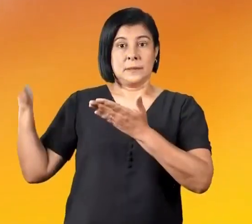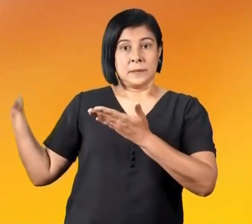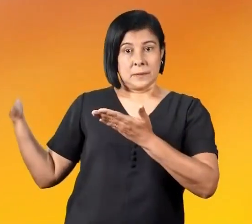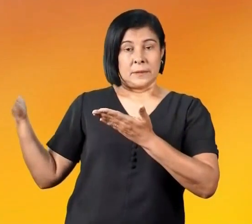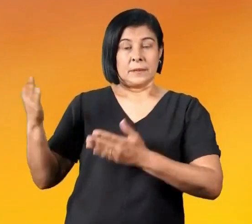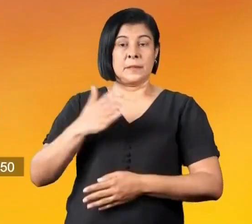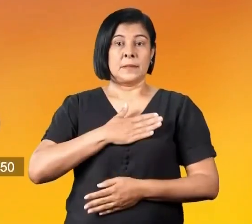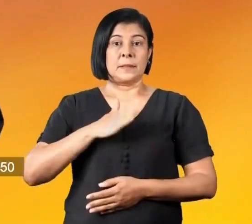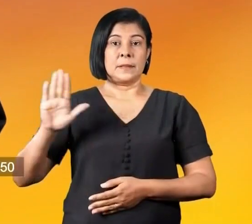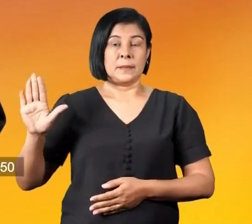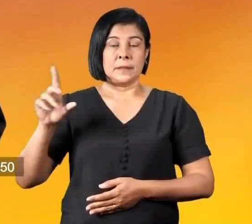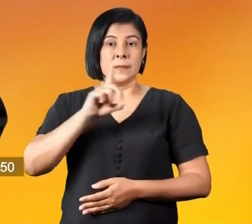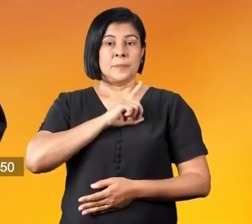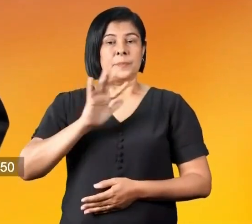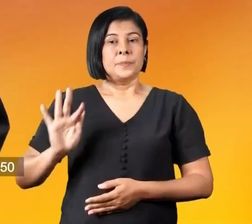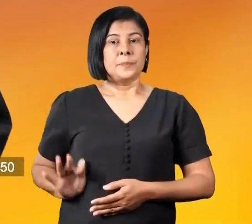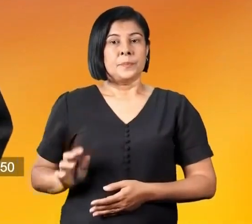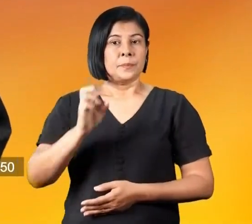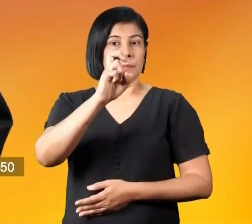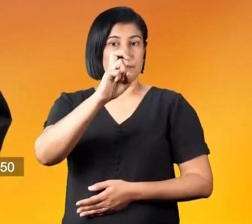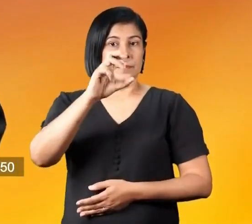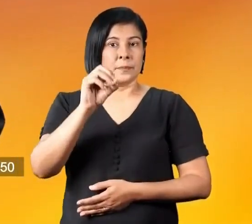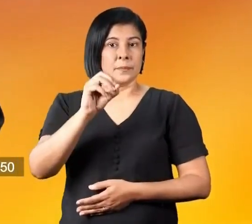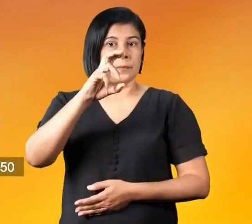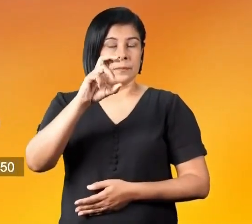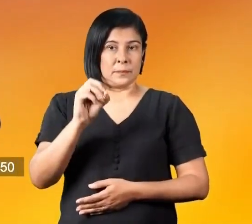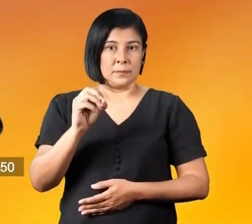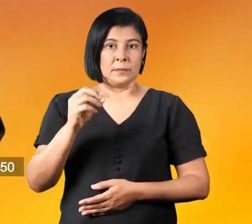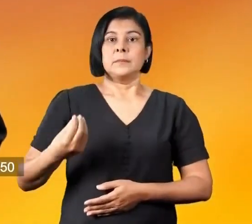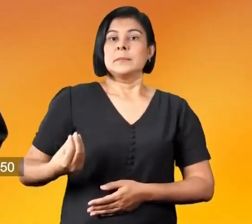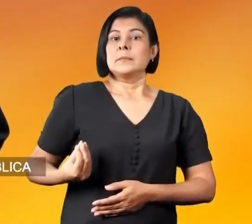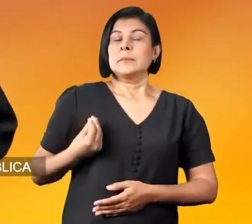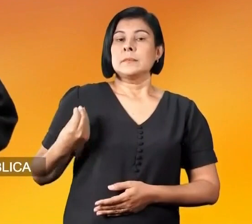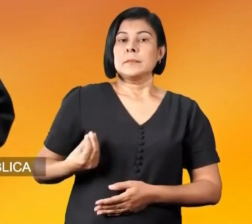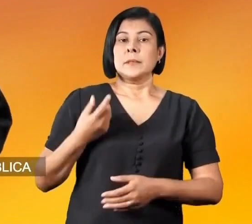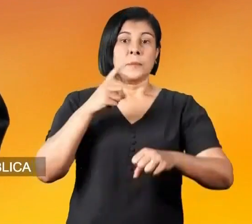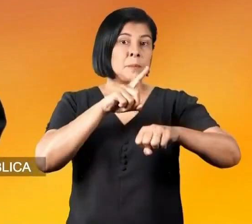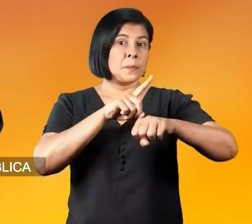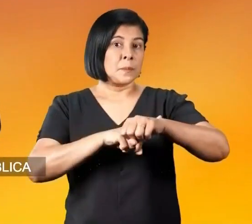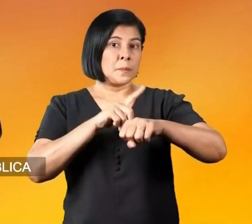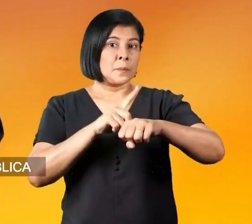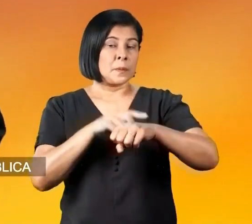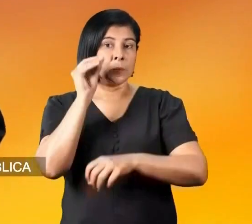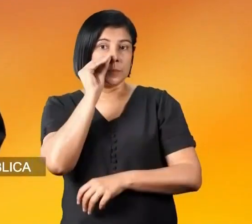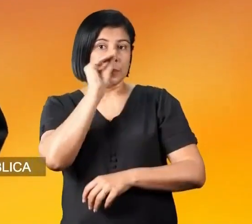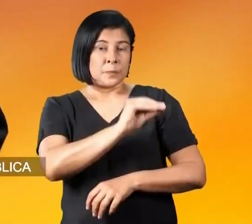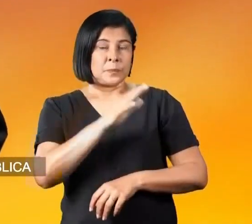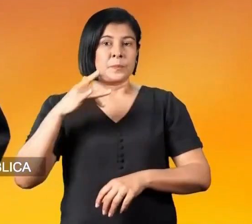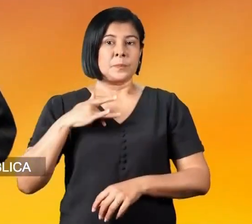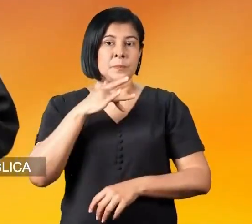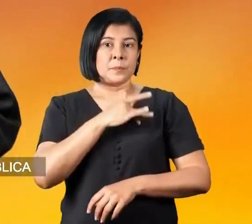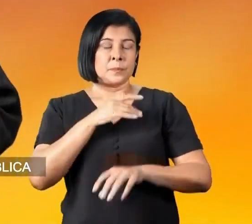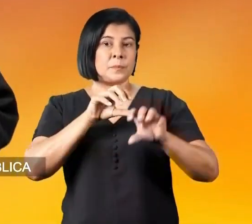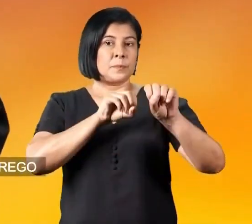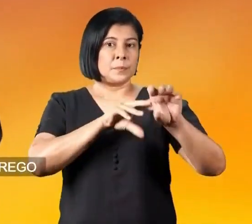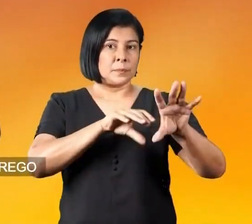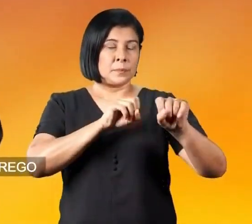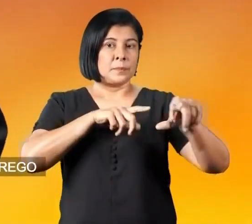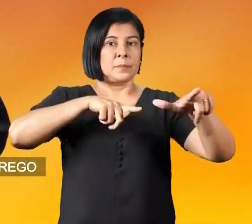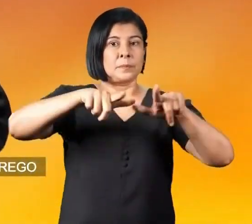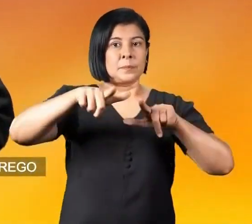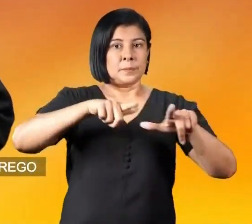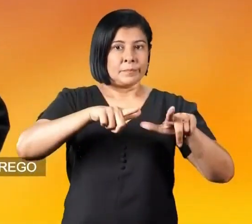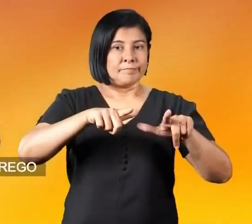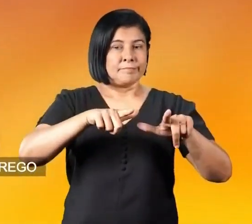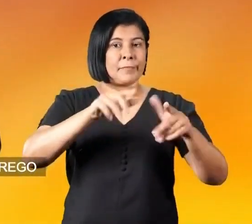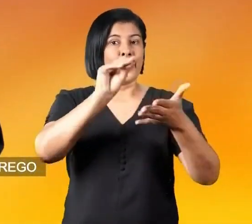Eu sou o professor Williams, candidato a deputado federal com o número 5050. Vivemos uma situação de descaso com a saúde pública, com a